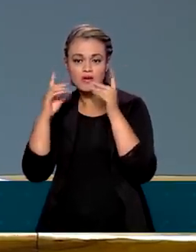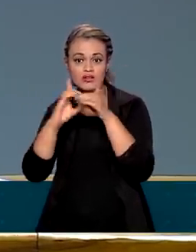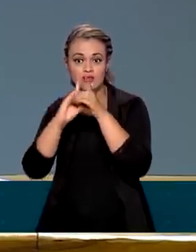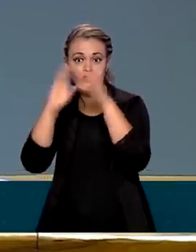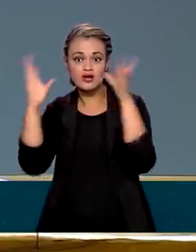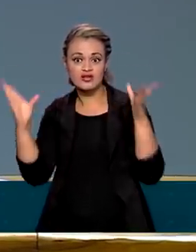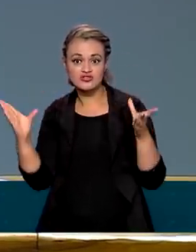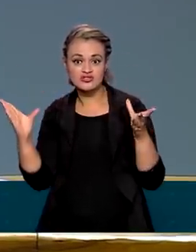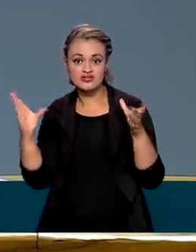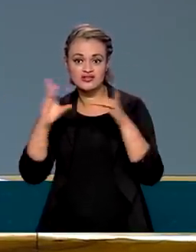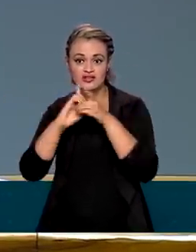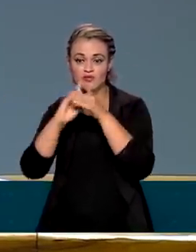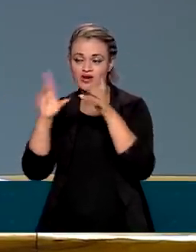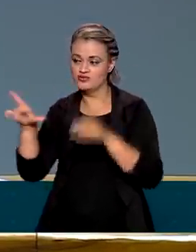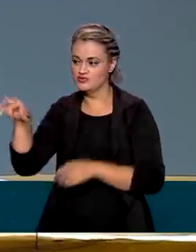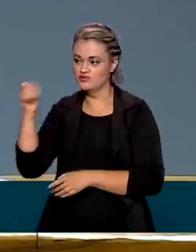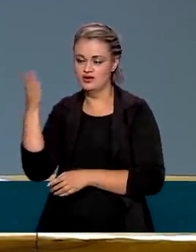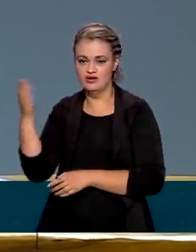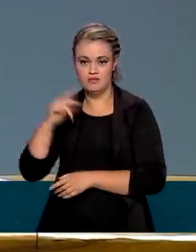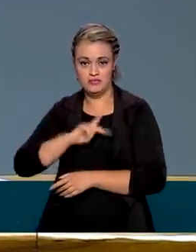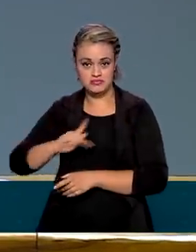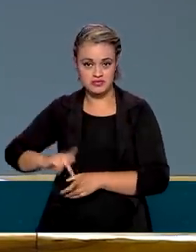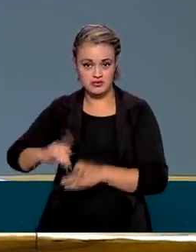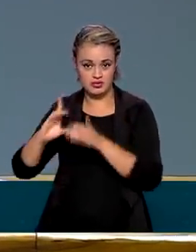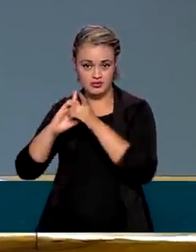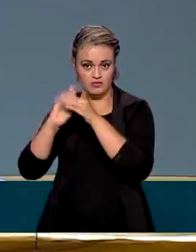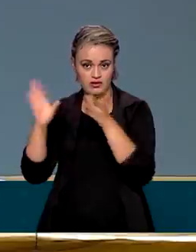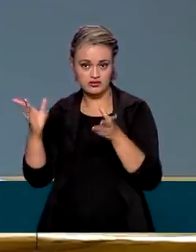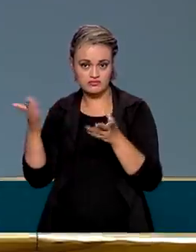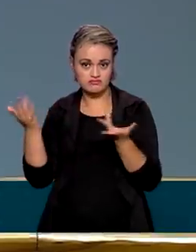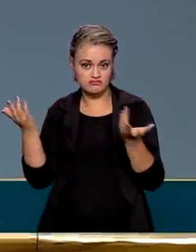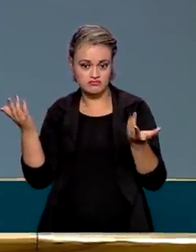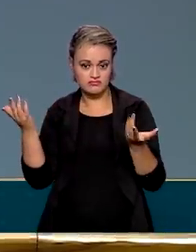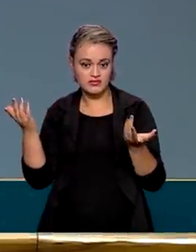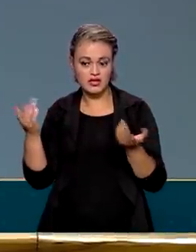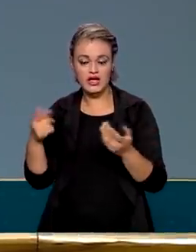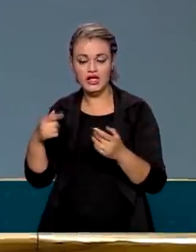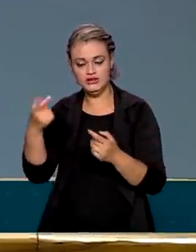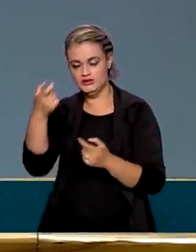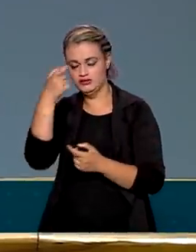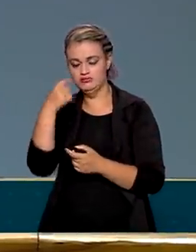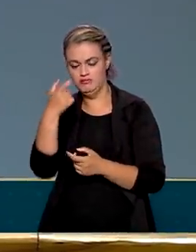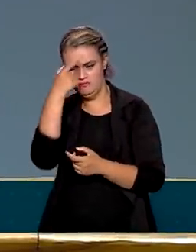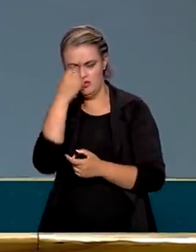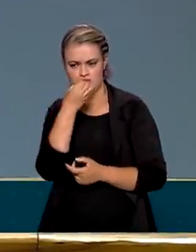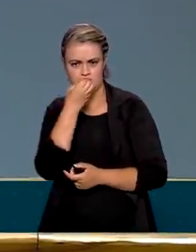um presidente democraticamente eleito, bem intencionado, com bons princípios,